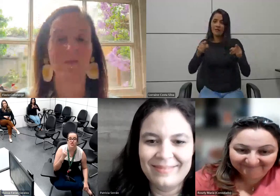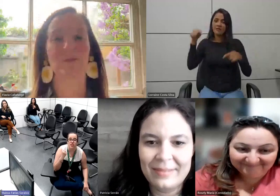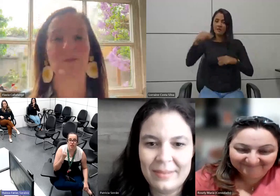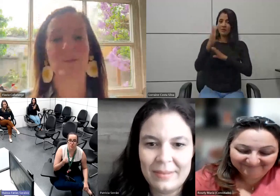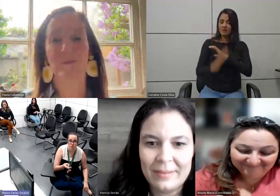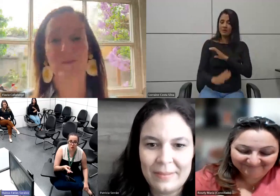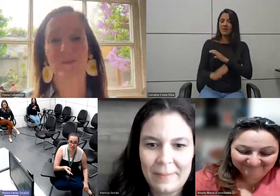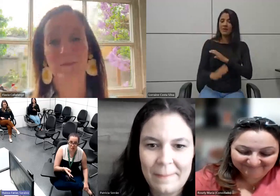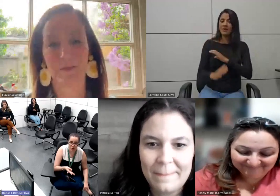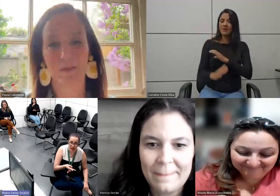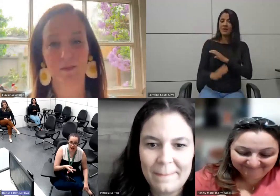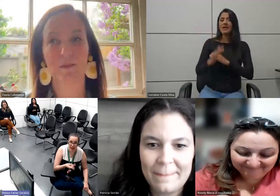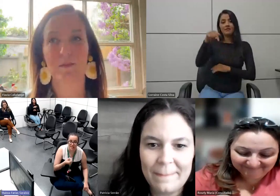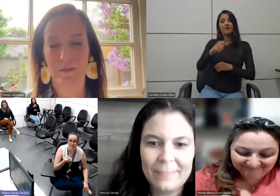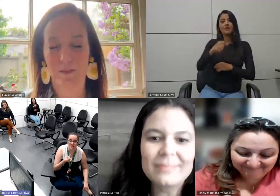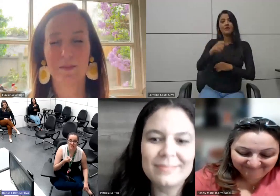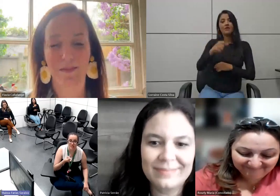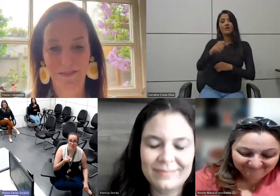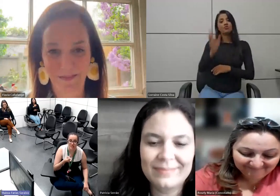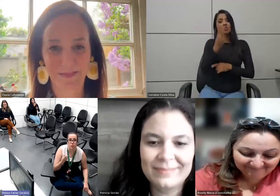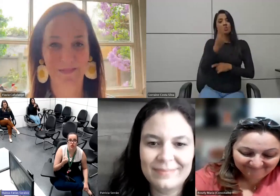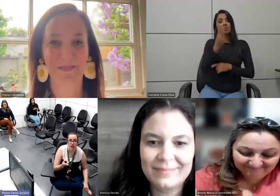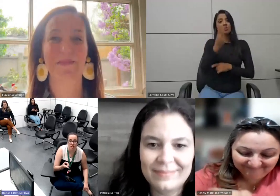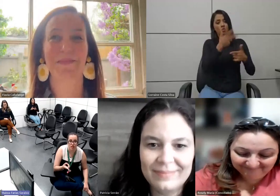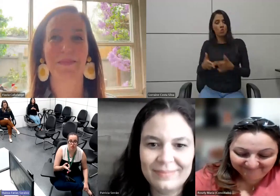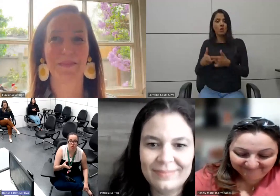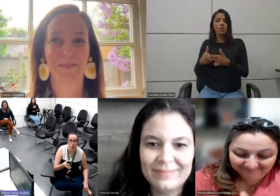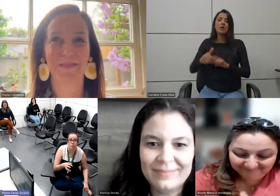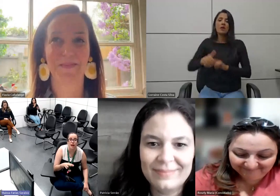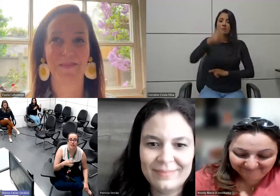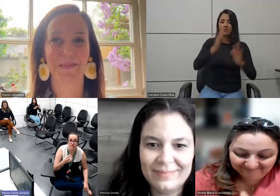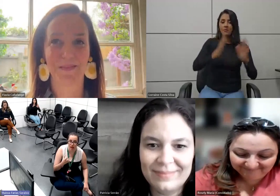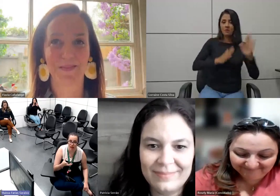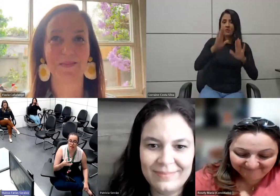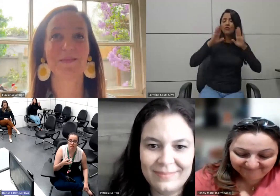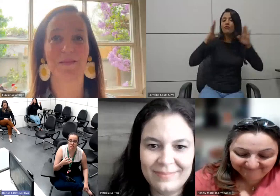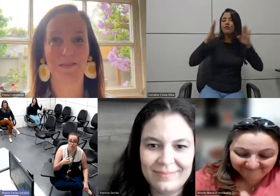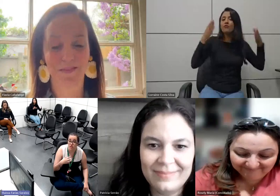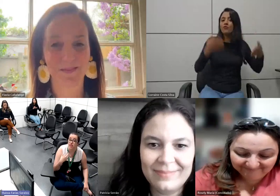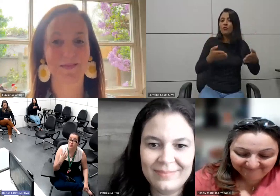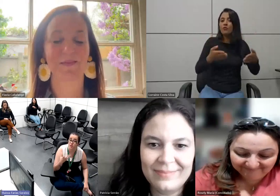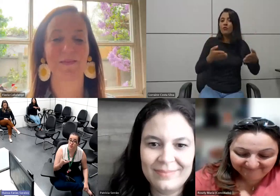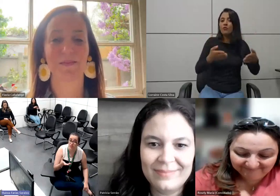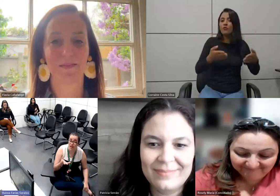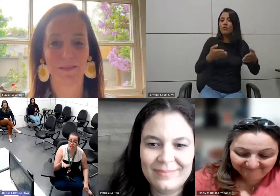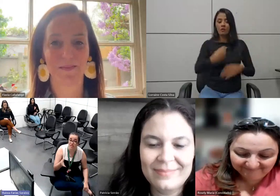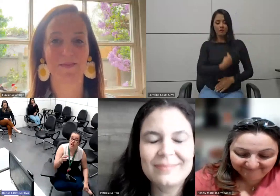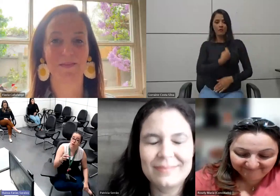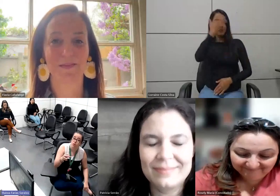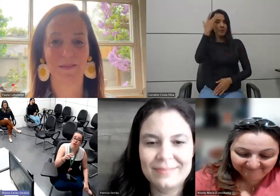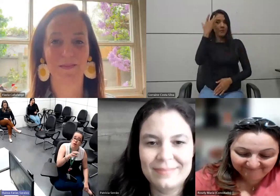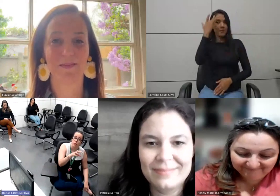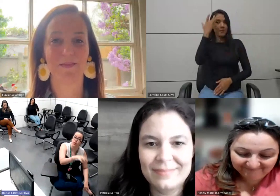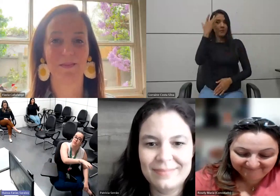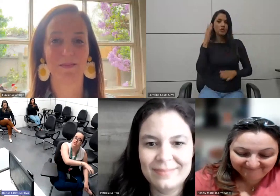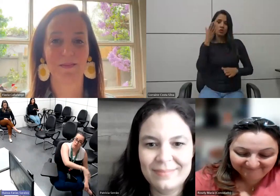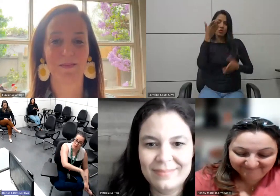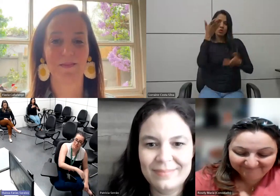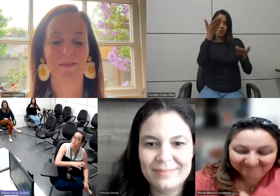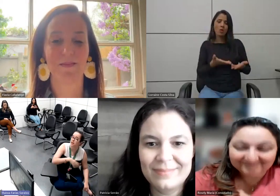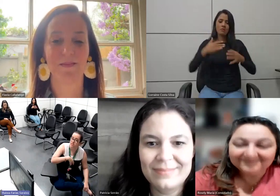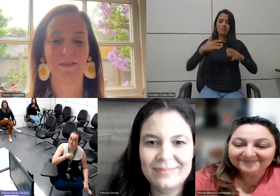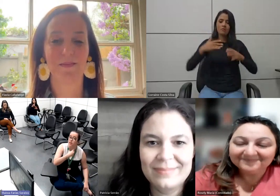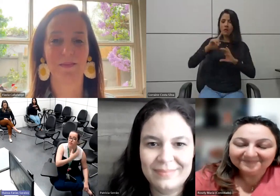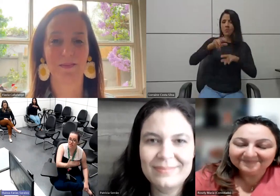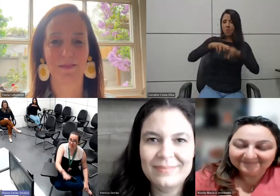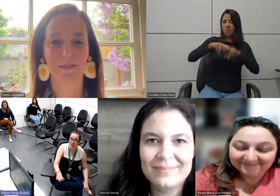já temos duas temporadas a primeira temporada focou mais na vida das pessoas raras não por causa